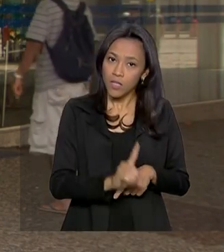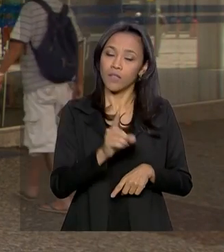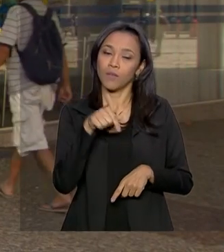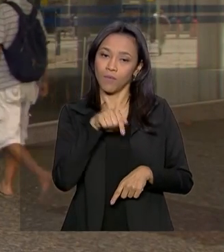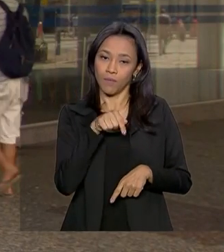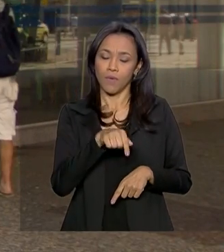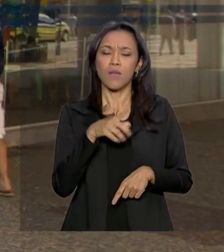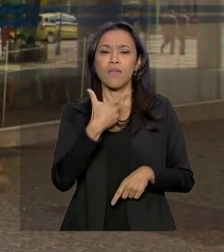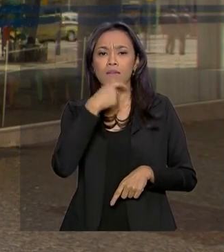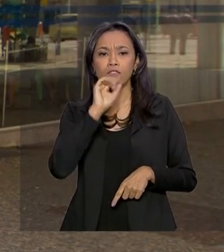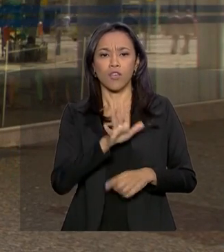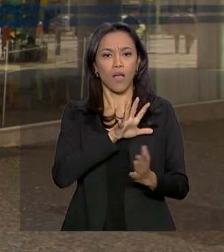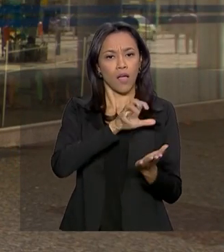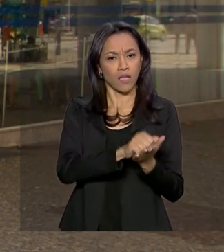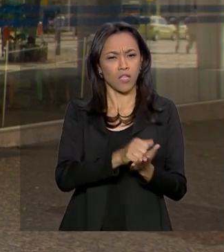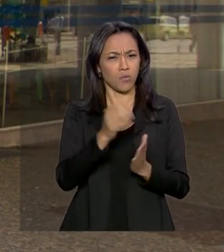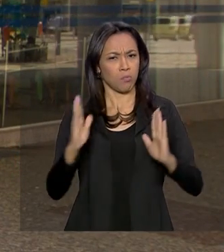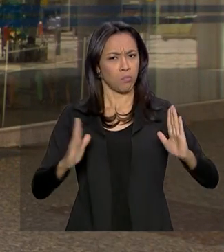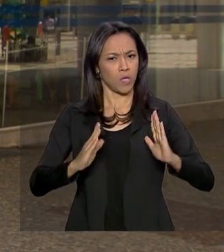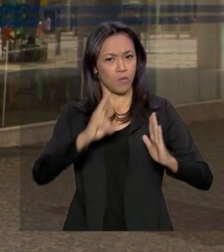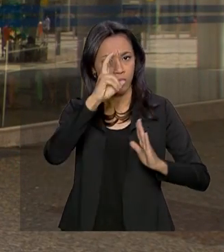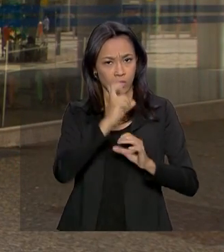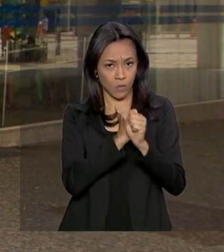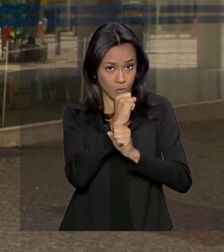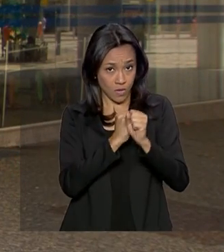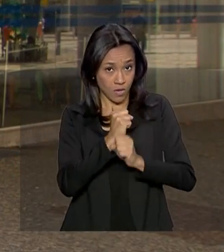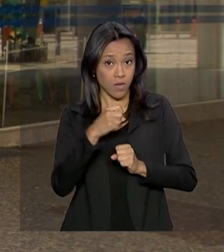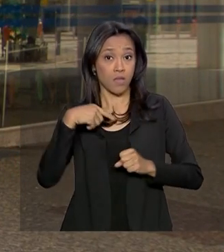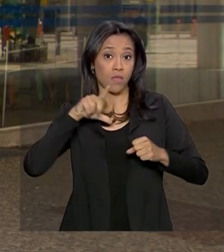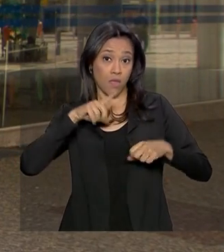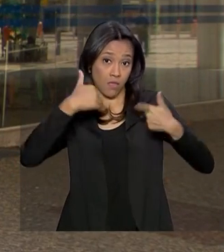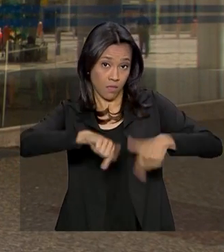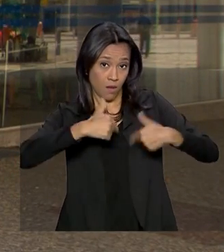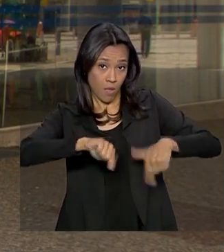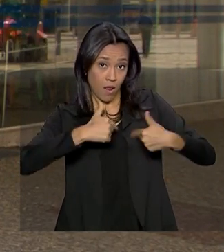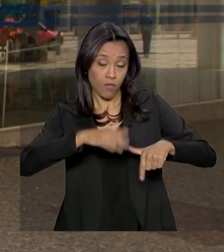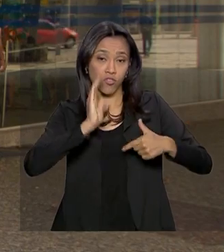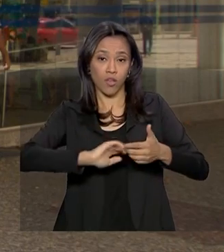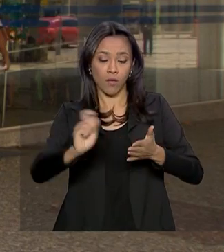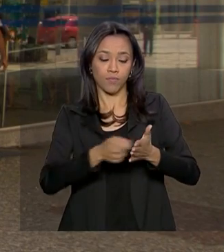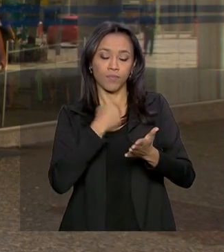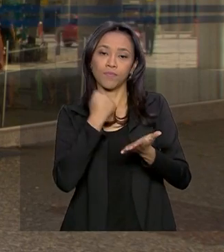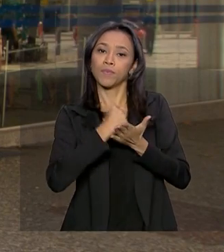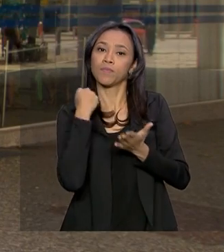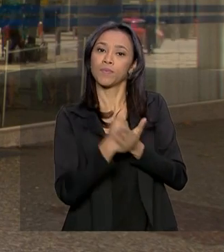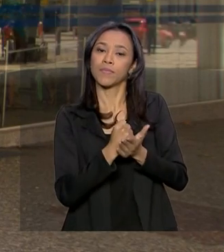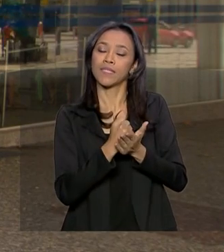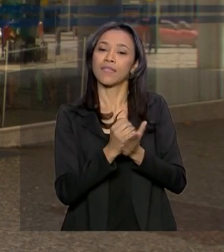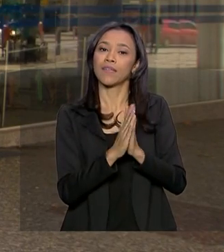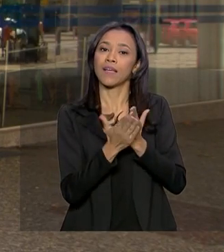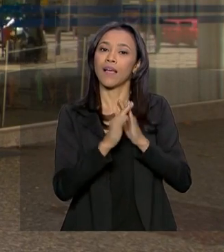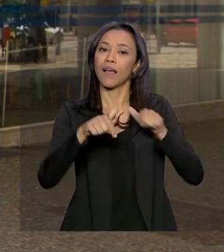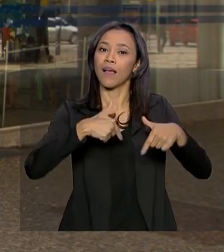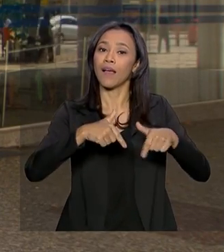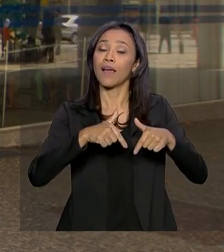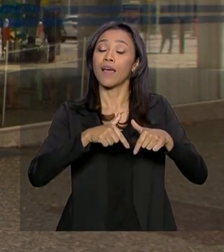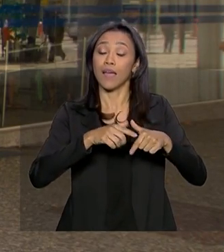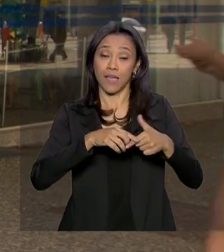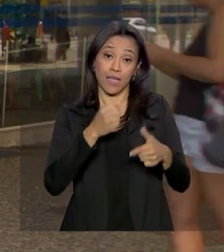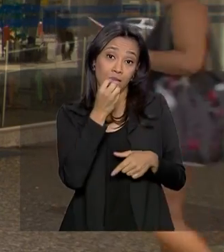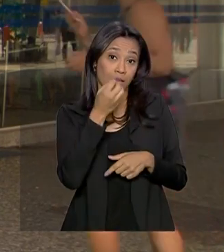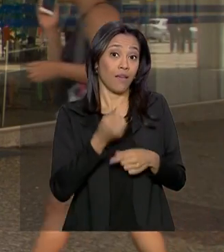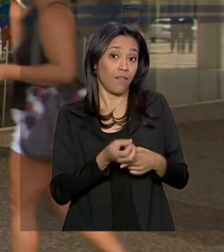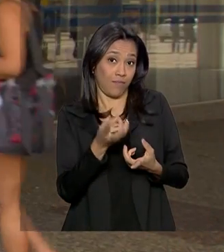trabalhadores cadastrados há pelo menos 5 anos e que tenham trabalhado com carteira assinada por pelo menos 30 dias em 2018.